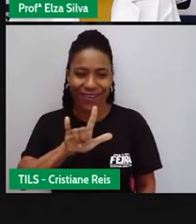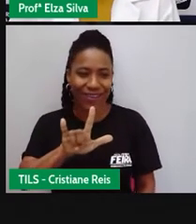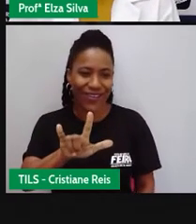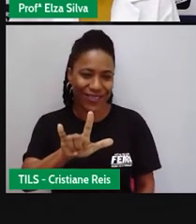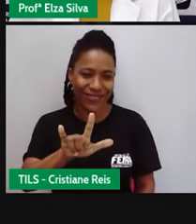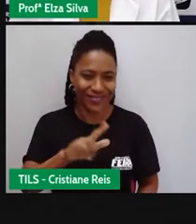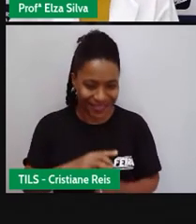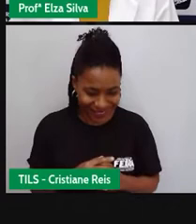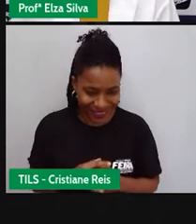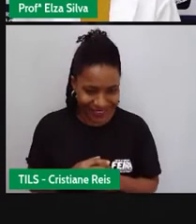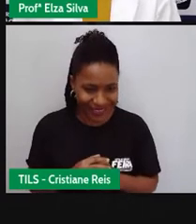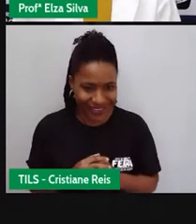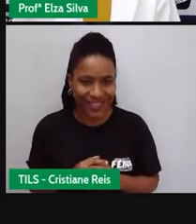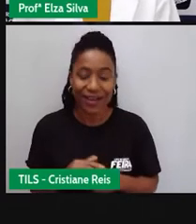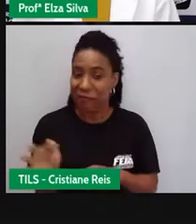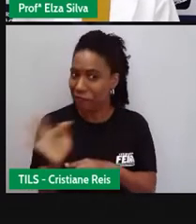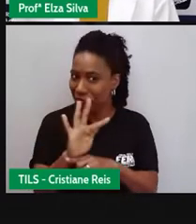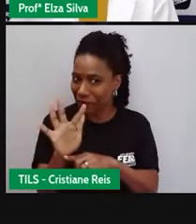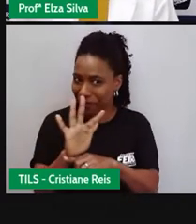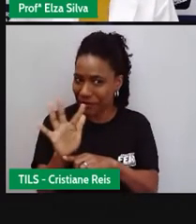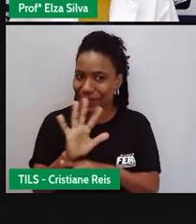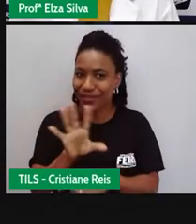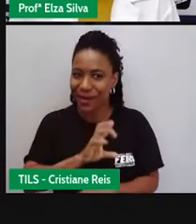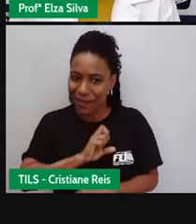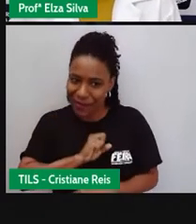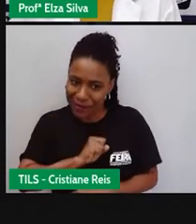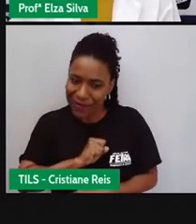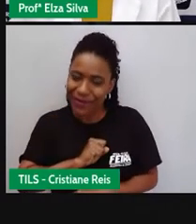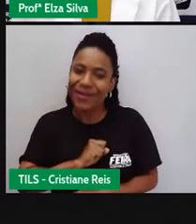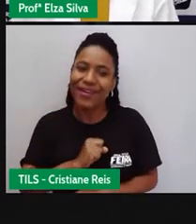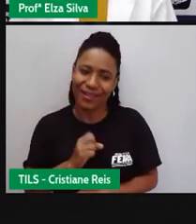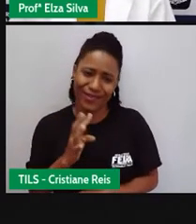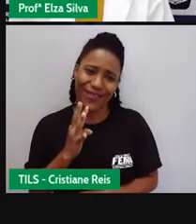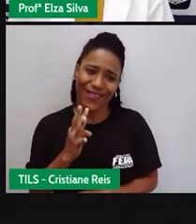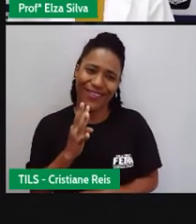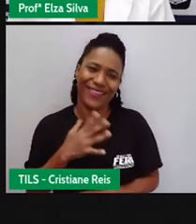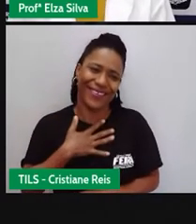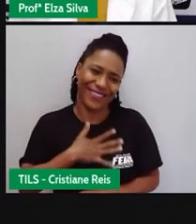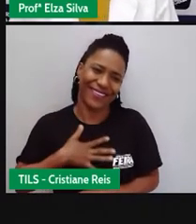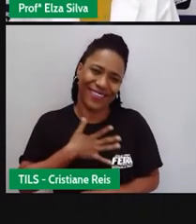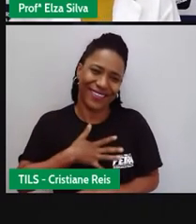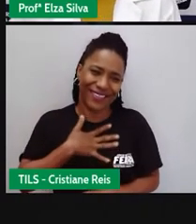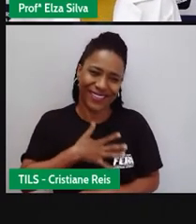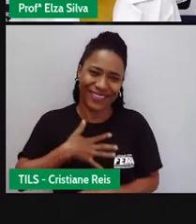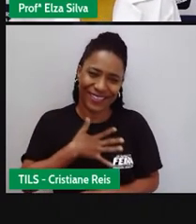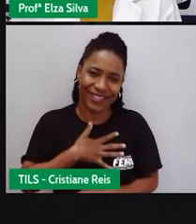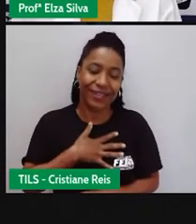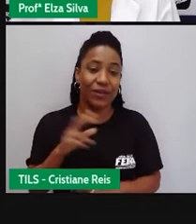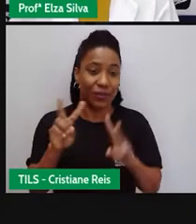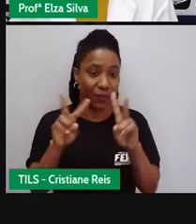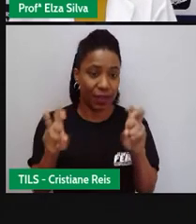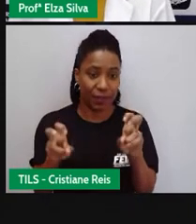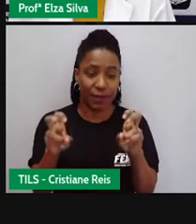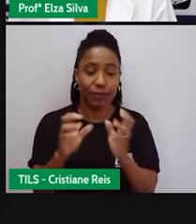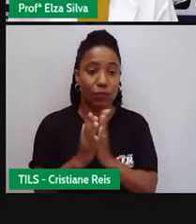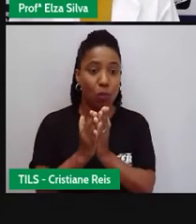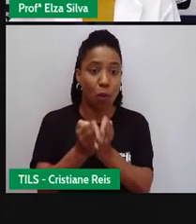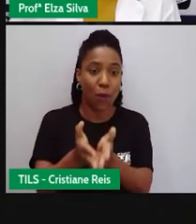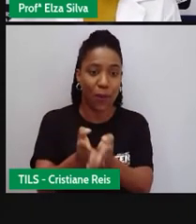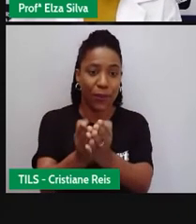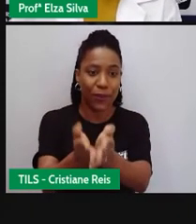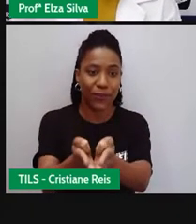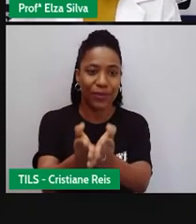Titanic. Muito conhecido. Mas vale a pena assistir novamente. Porque a cada momento que a gente assiste